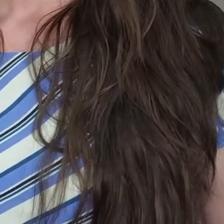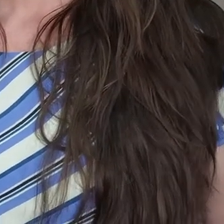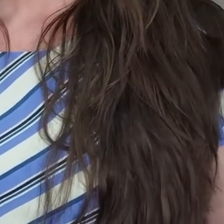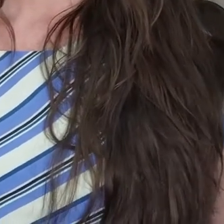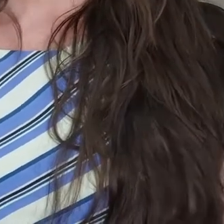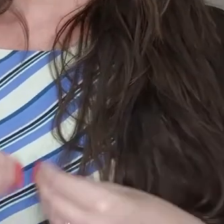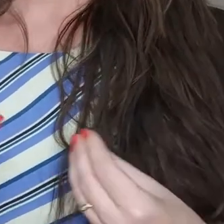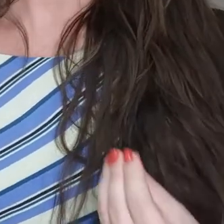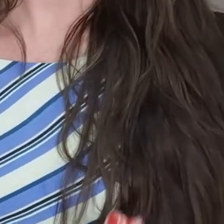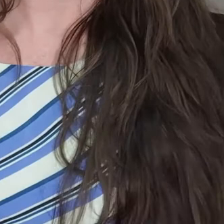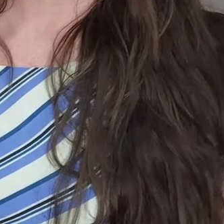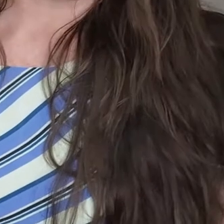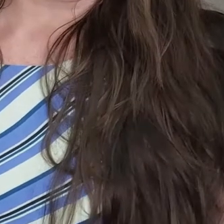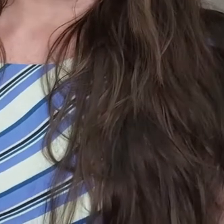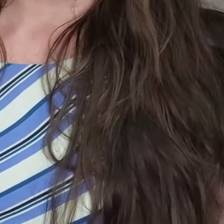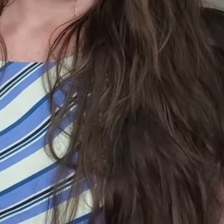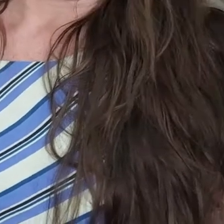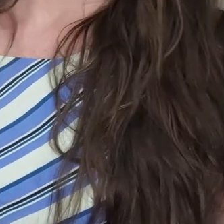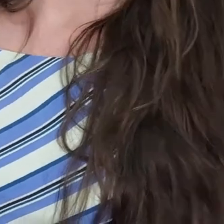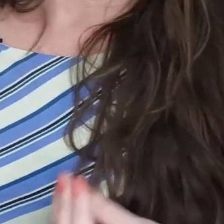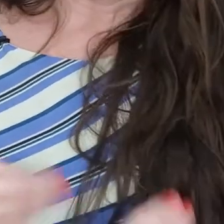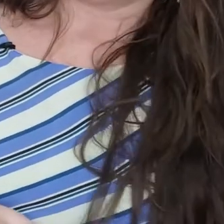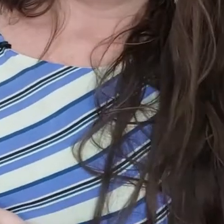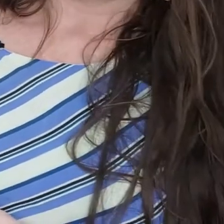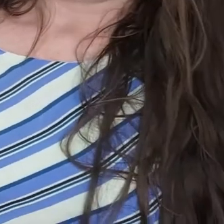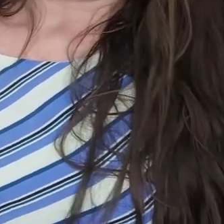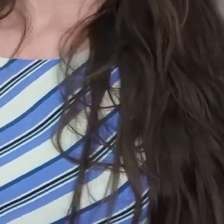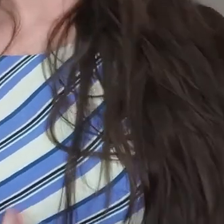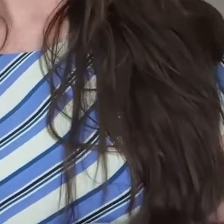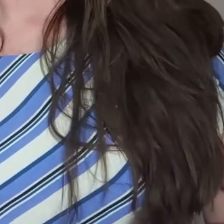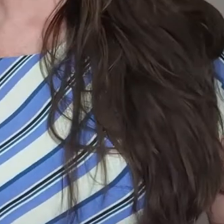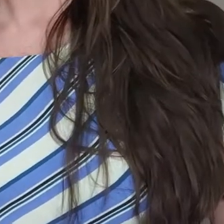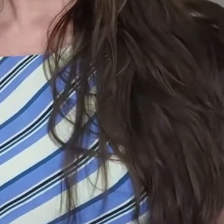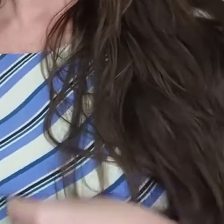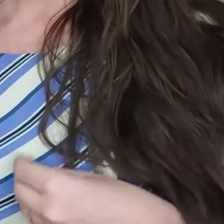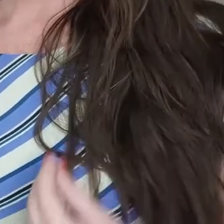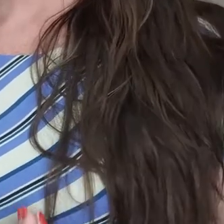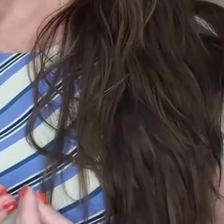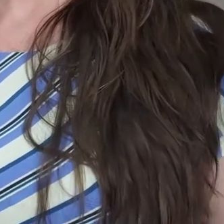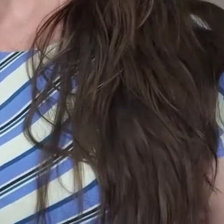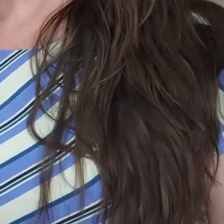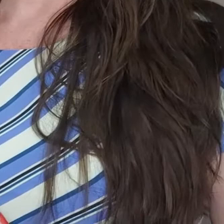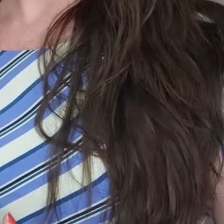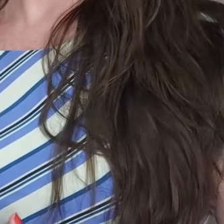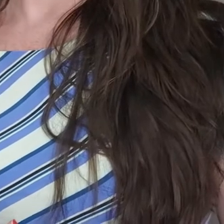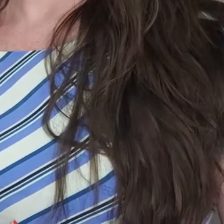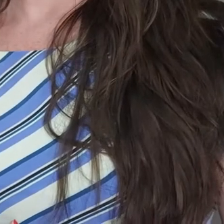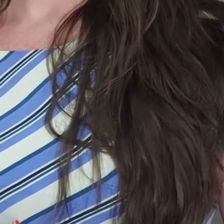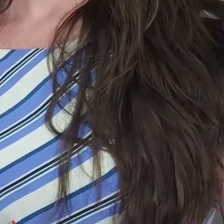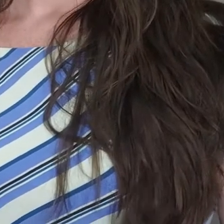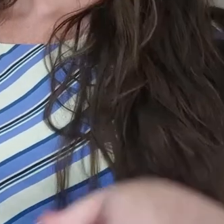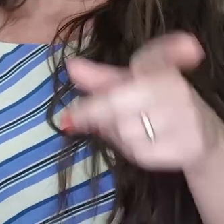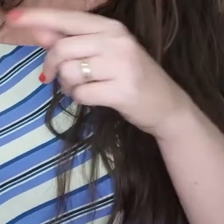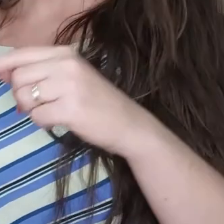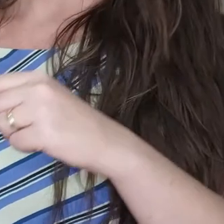para expressar contradição de ideias, explicação, acréscimo ou soma de informações em um texto.